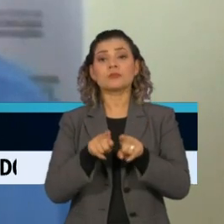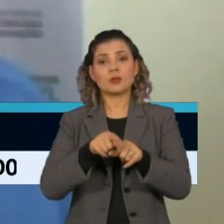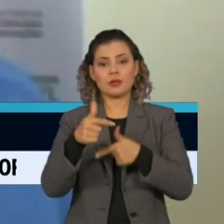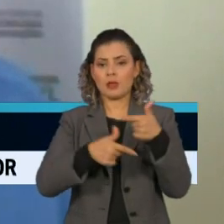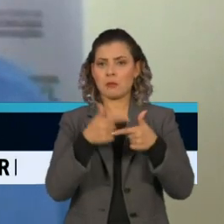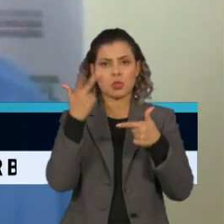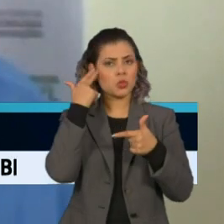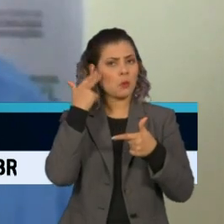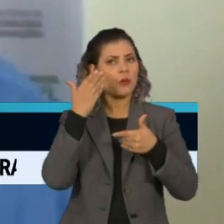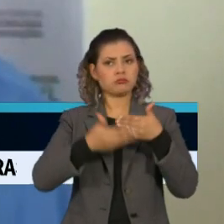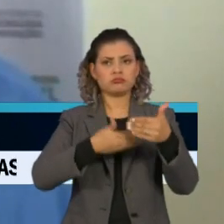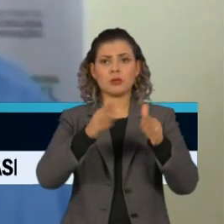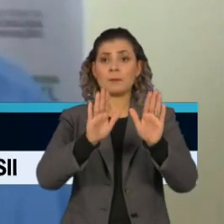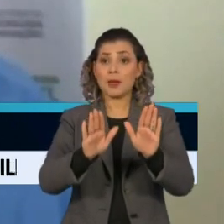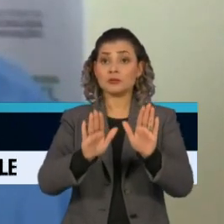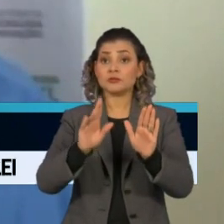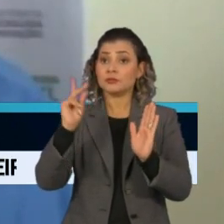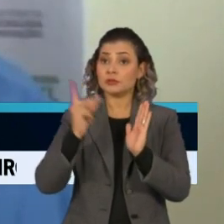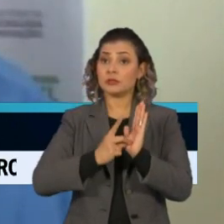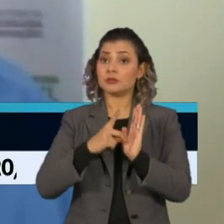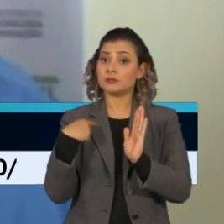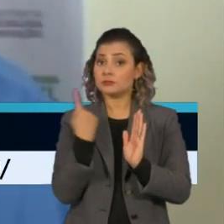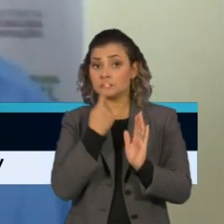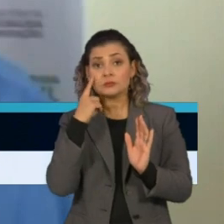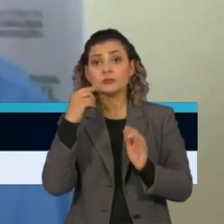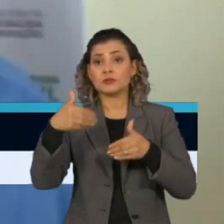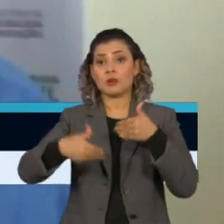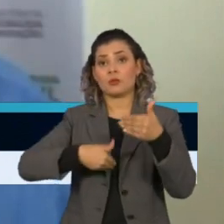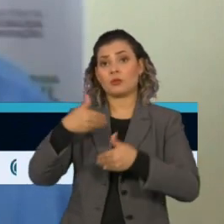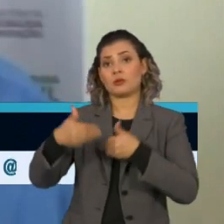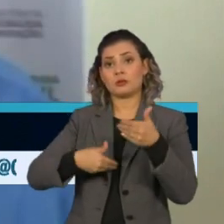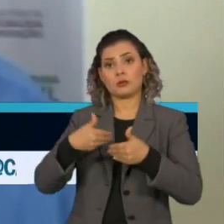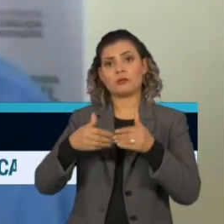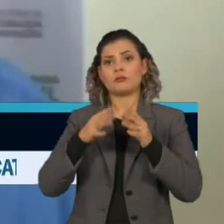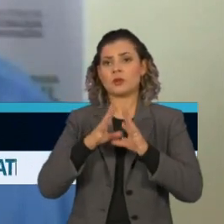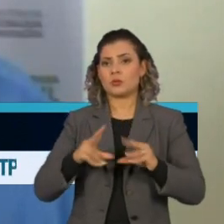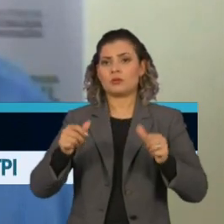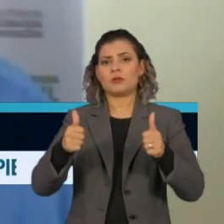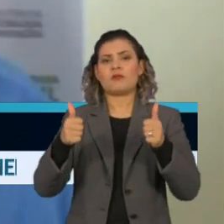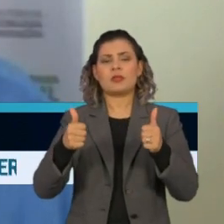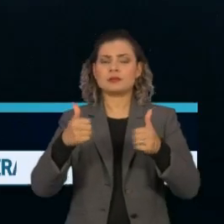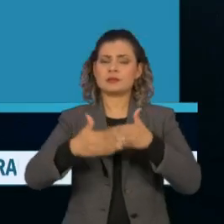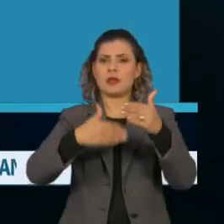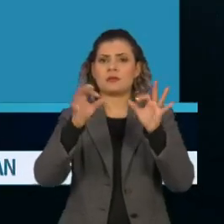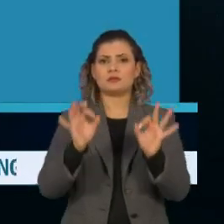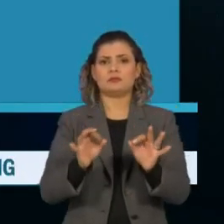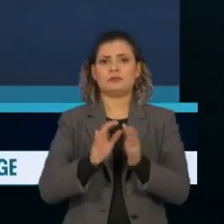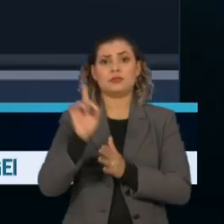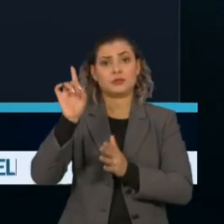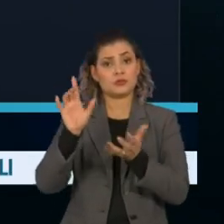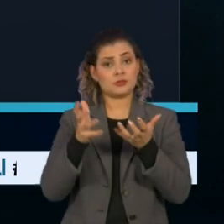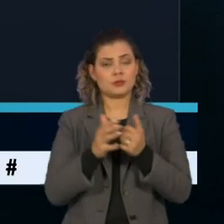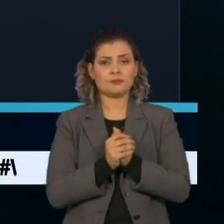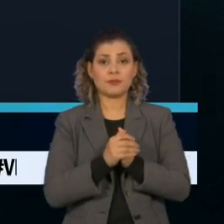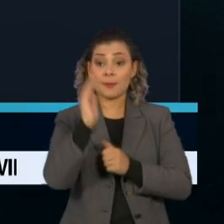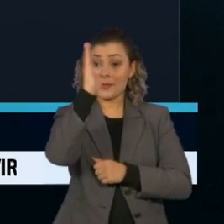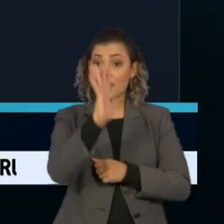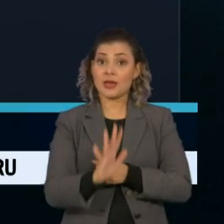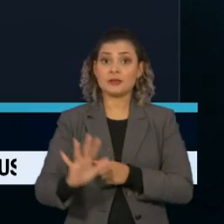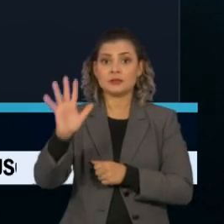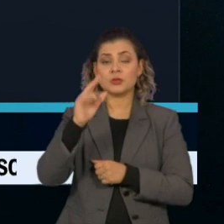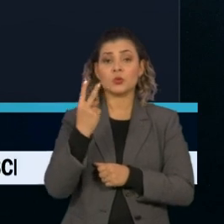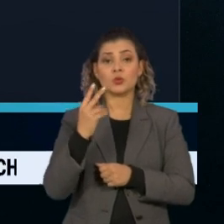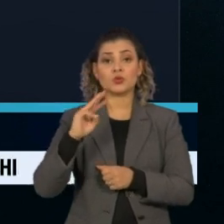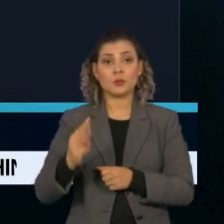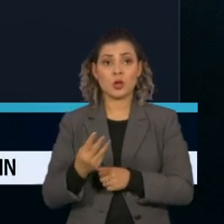normalmente com isolamento. Mas daí a gente vai tratar e tudo vai dar certo, se Deus quiser. O Brasil já tem mais de 2